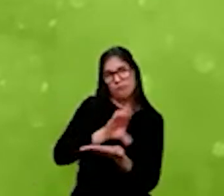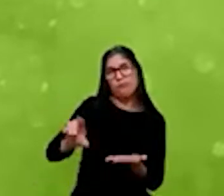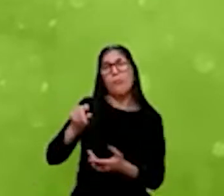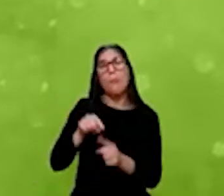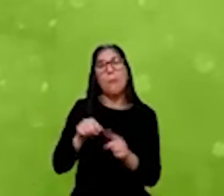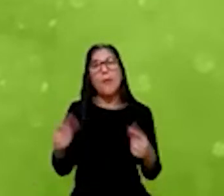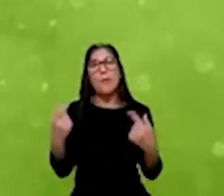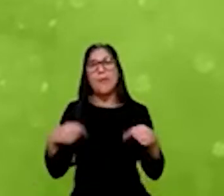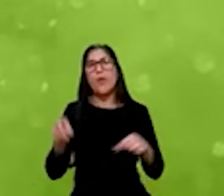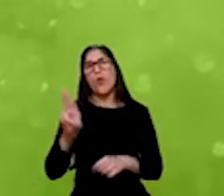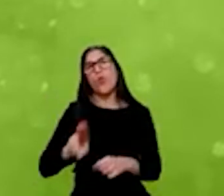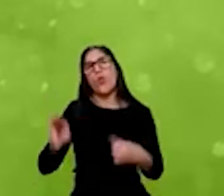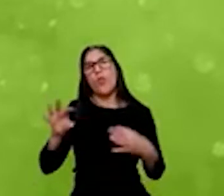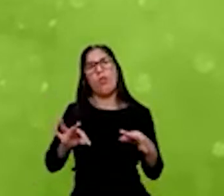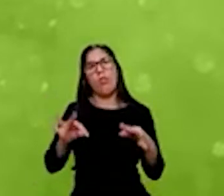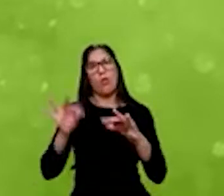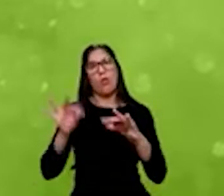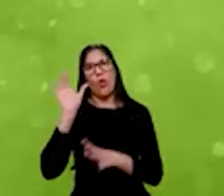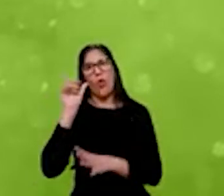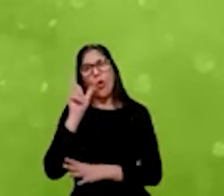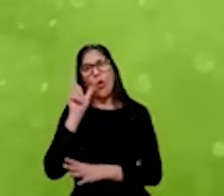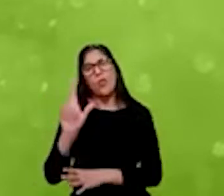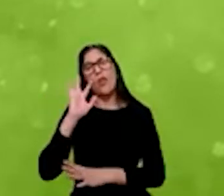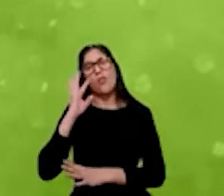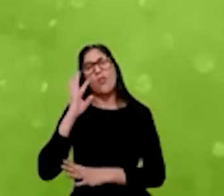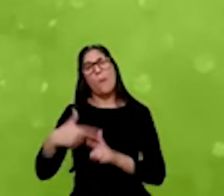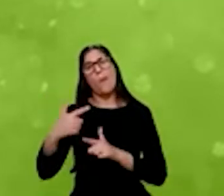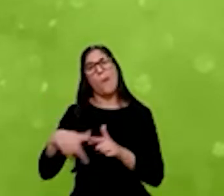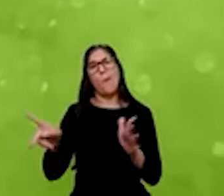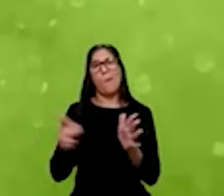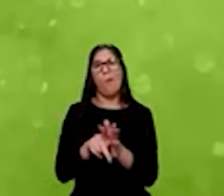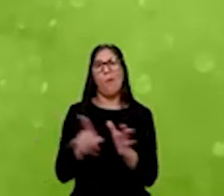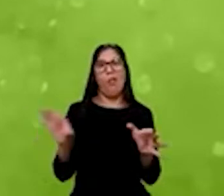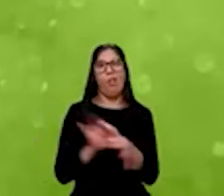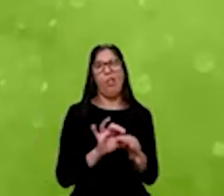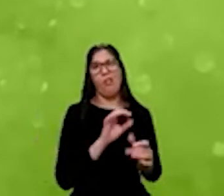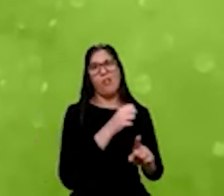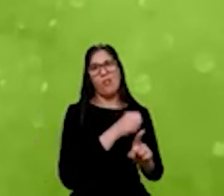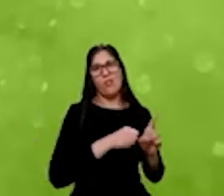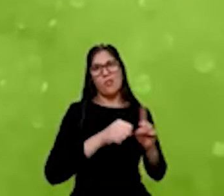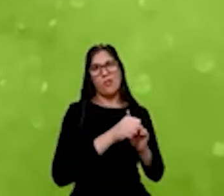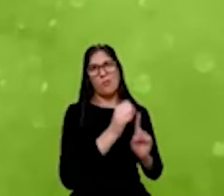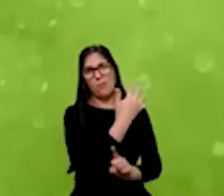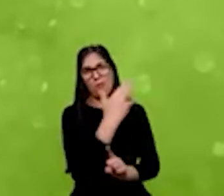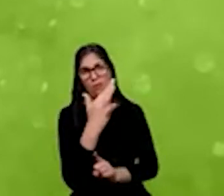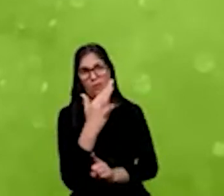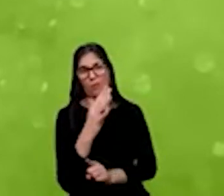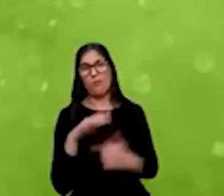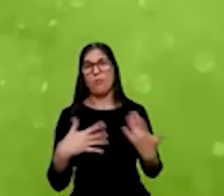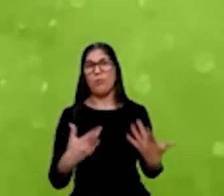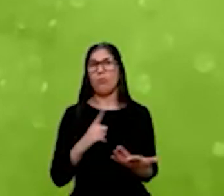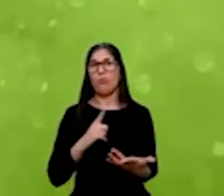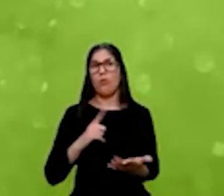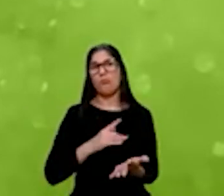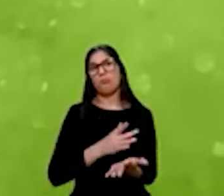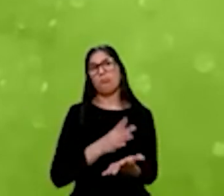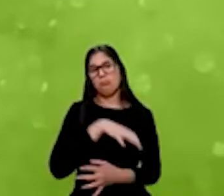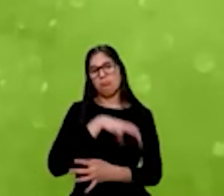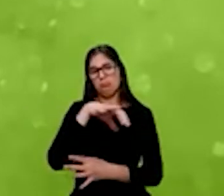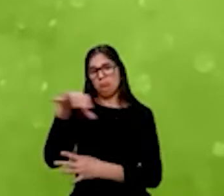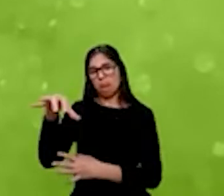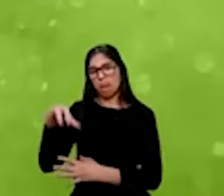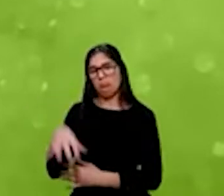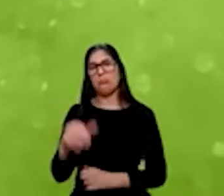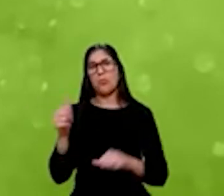resolver problemas socioambientais. Então, eles vão atuar em diversos setores, como qualidade